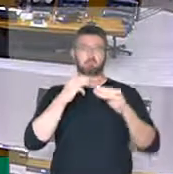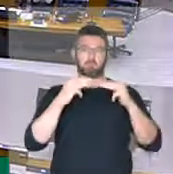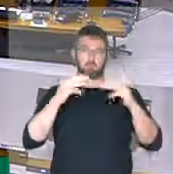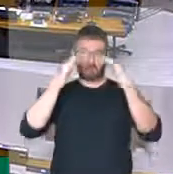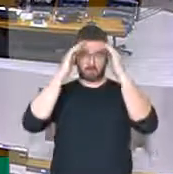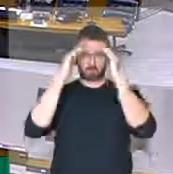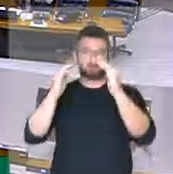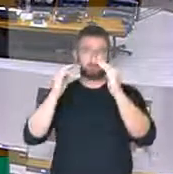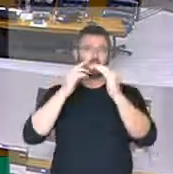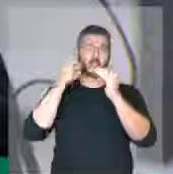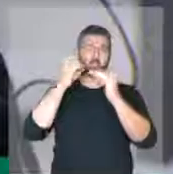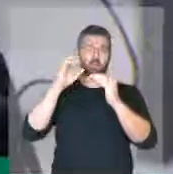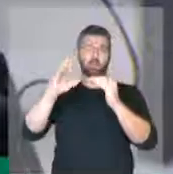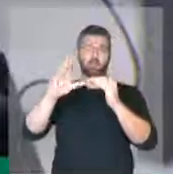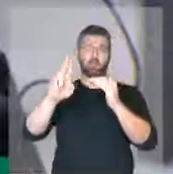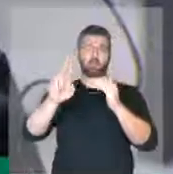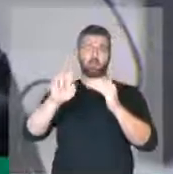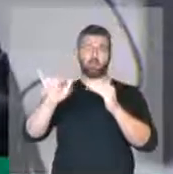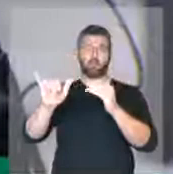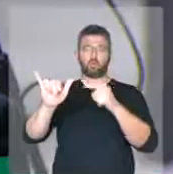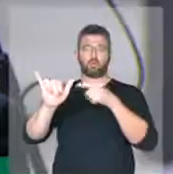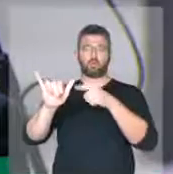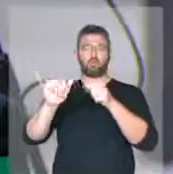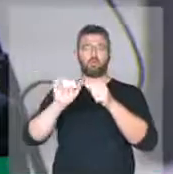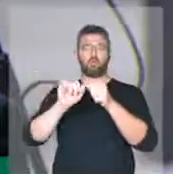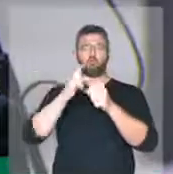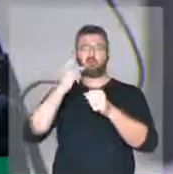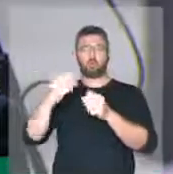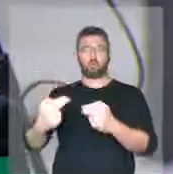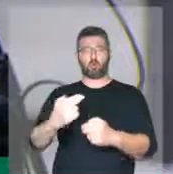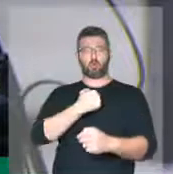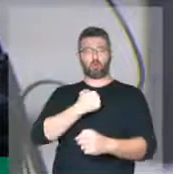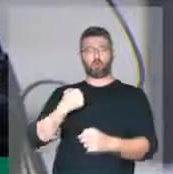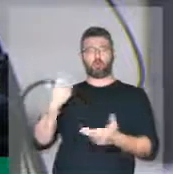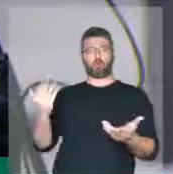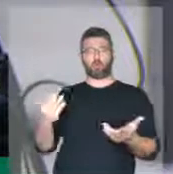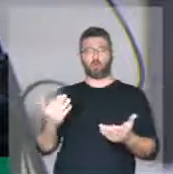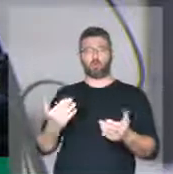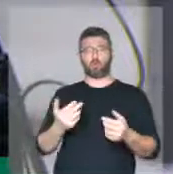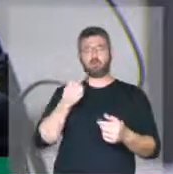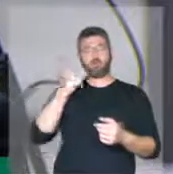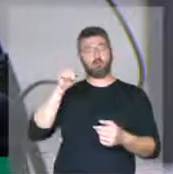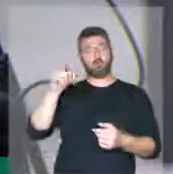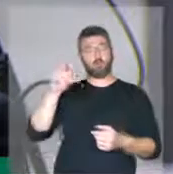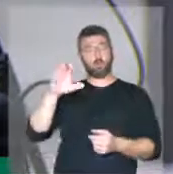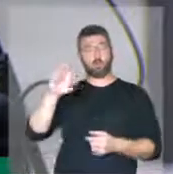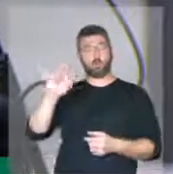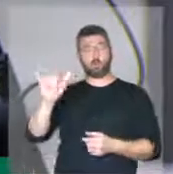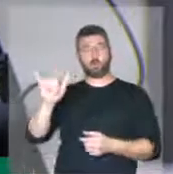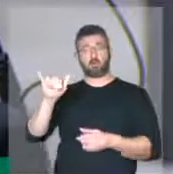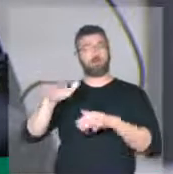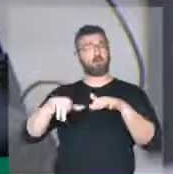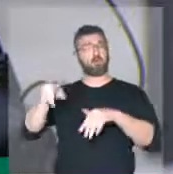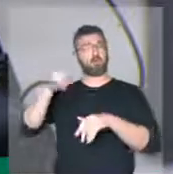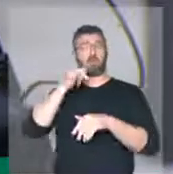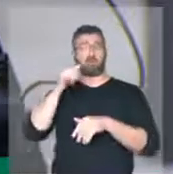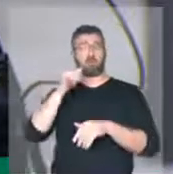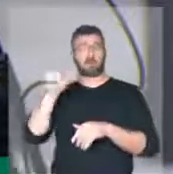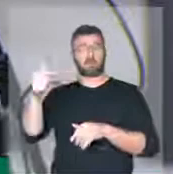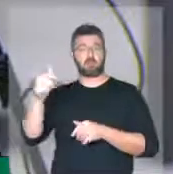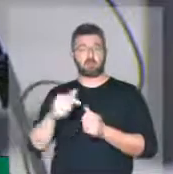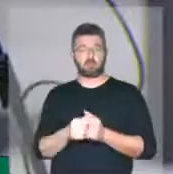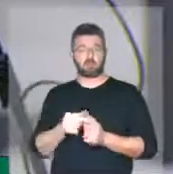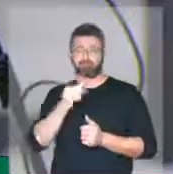respeito ao Eduardo Cury, deputado. Ele fez uma referência à minha pessoa. Dizer que o deputado Eduardo talvez está um pouco desenformado.